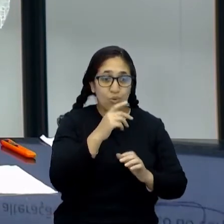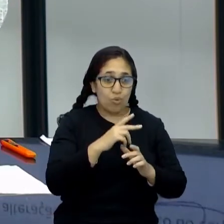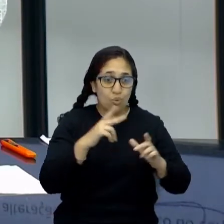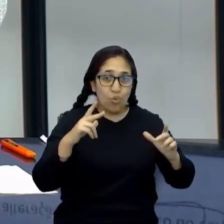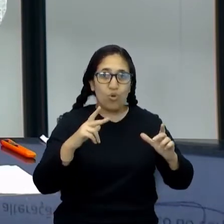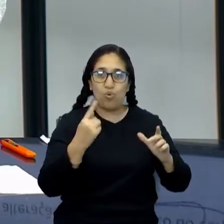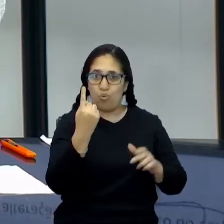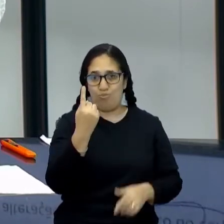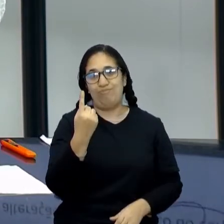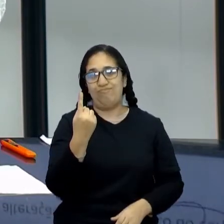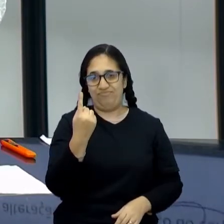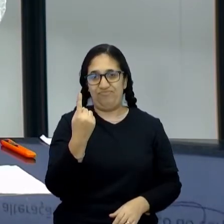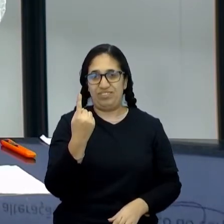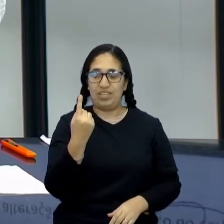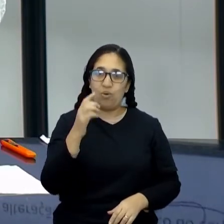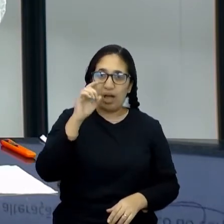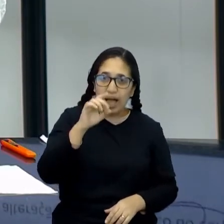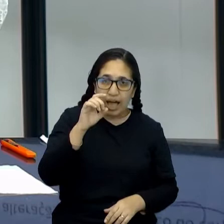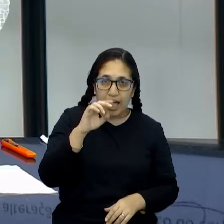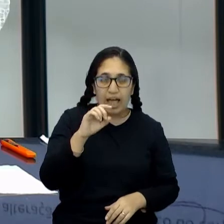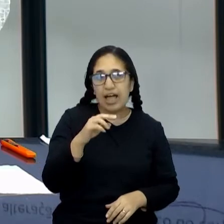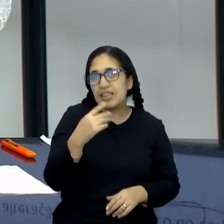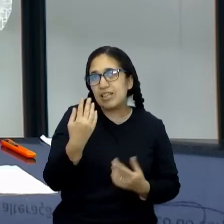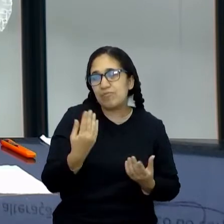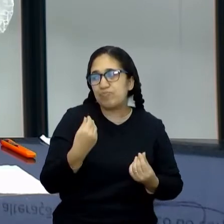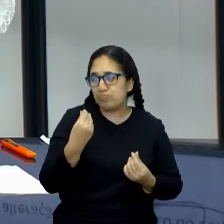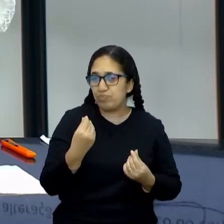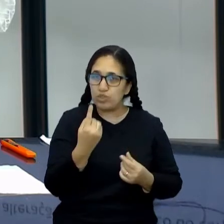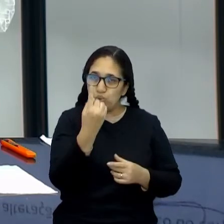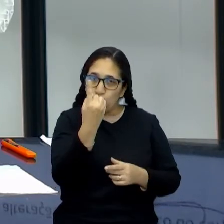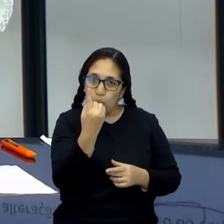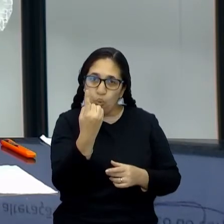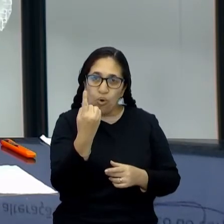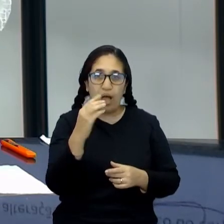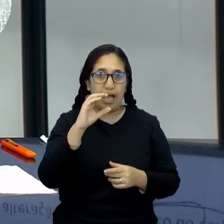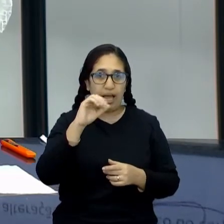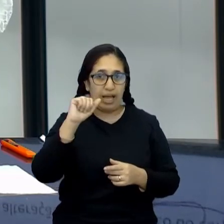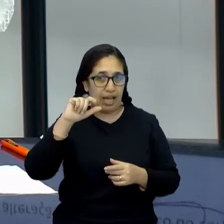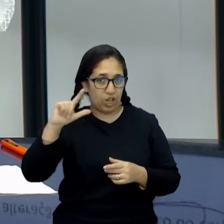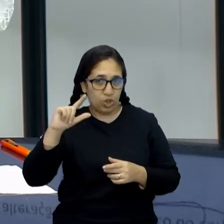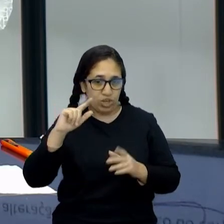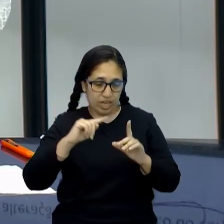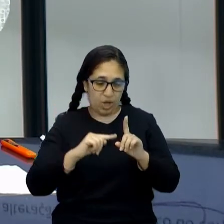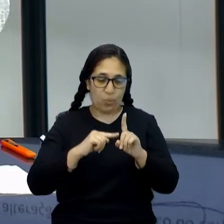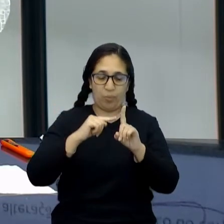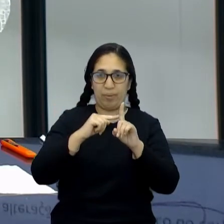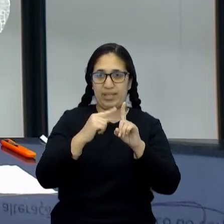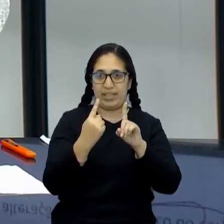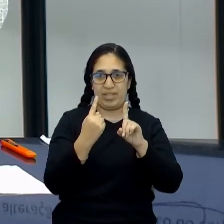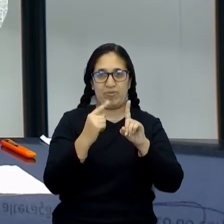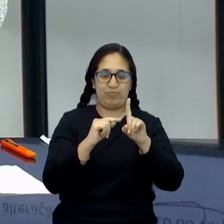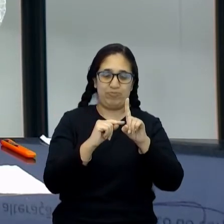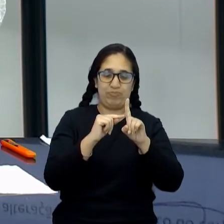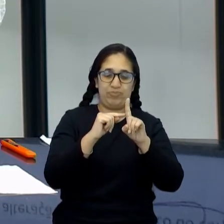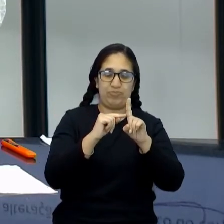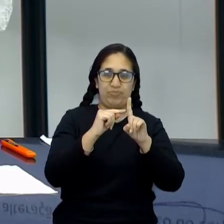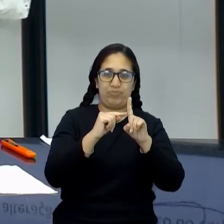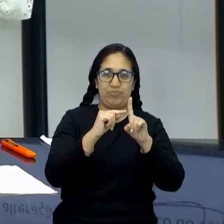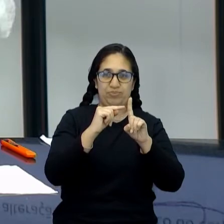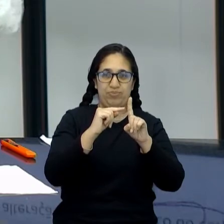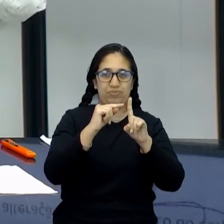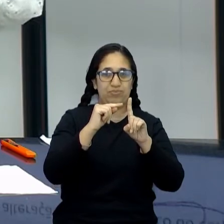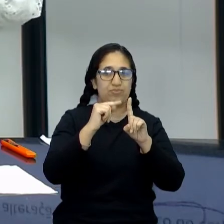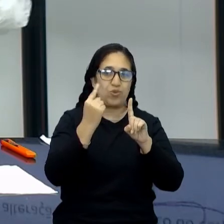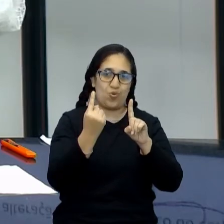Ele é um, quer dizer que cada vez, cada uma caloria aumenta um grau na temperatura de um grama de água.